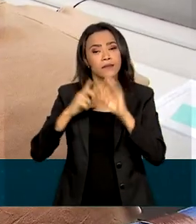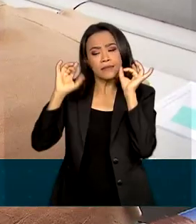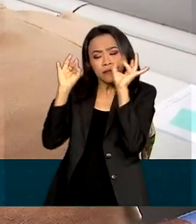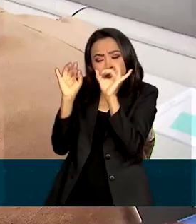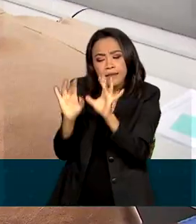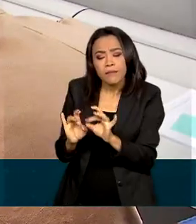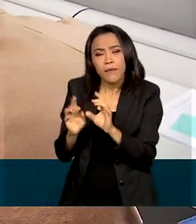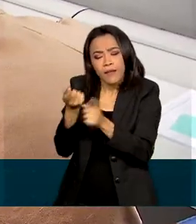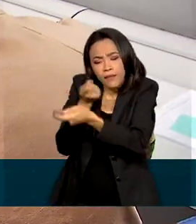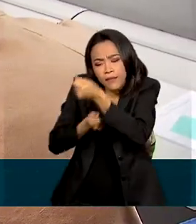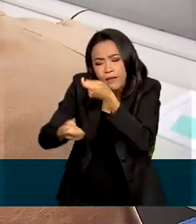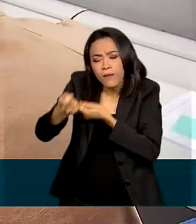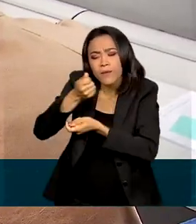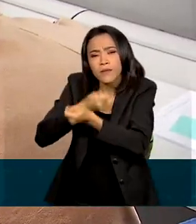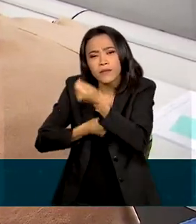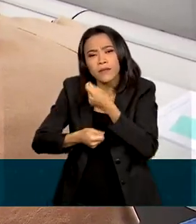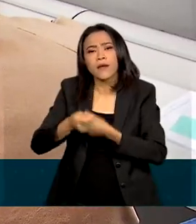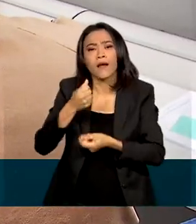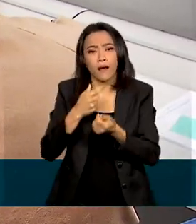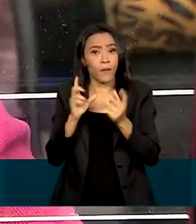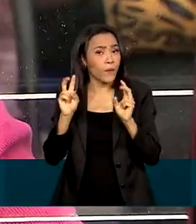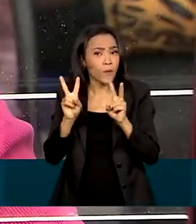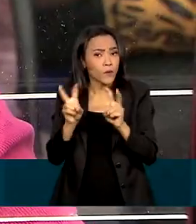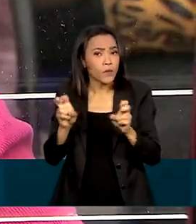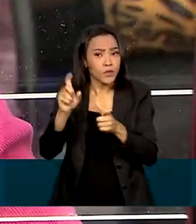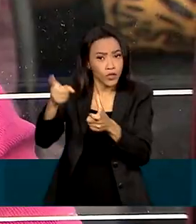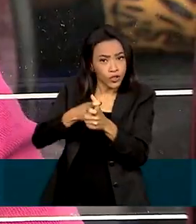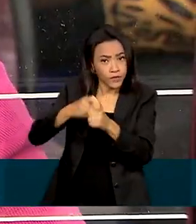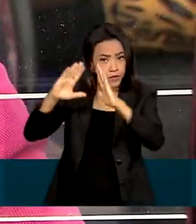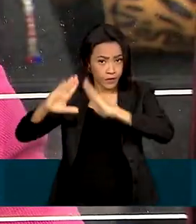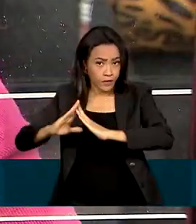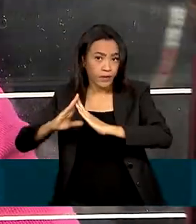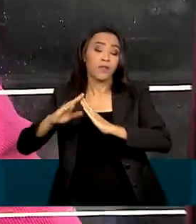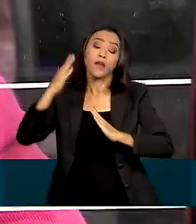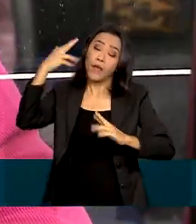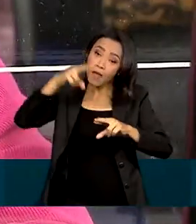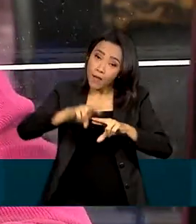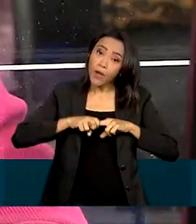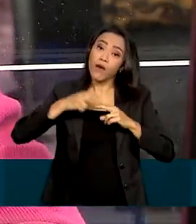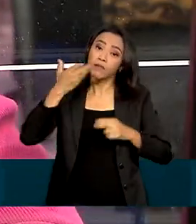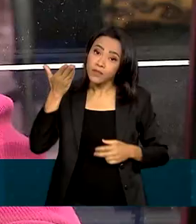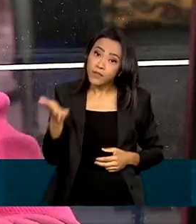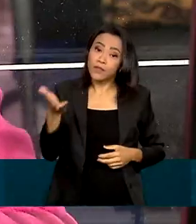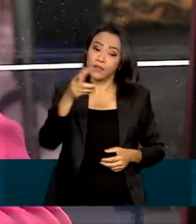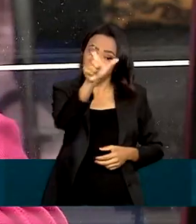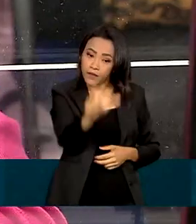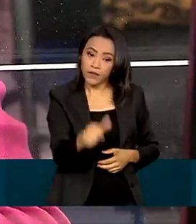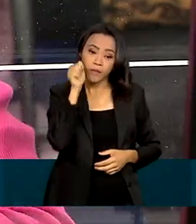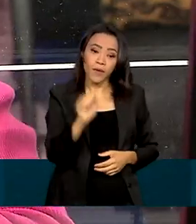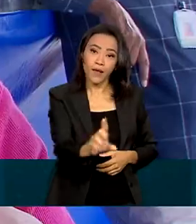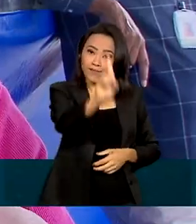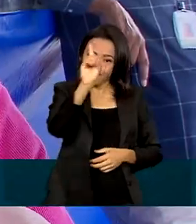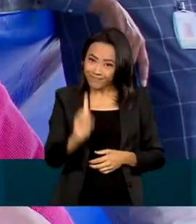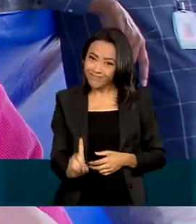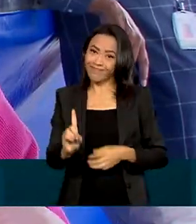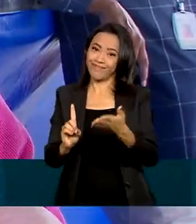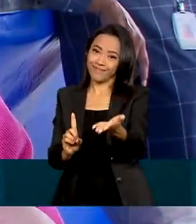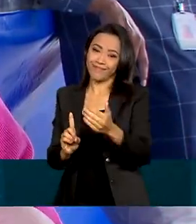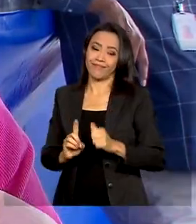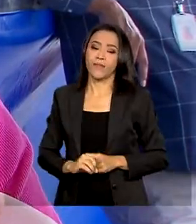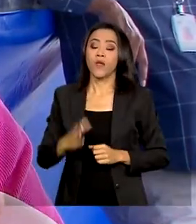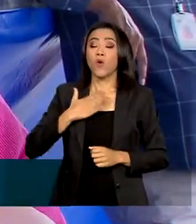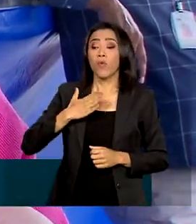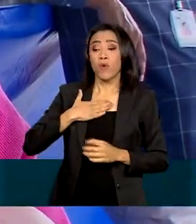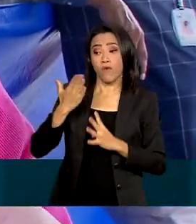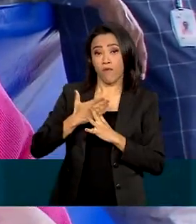para renegociar dívidas habitacionais. E foi justamente isso que veio fazer a dona Margarete. O valor da